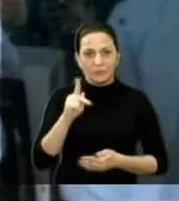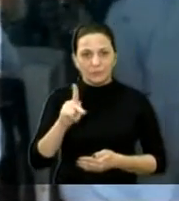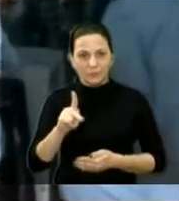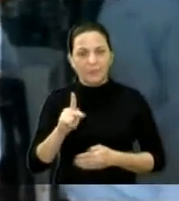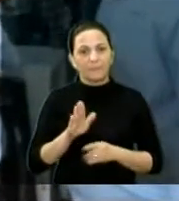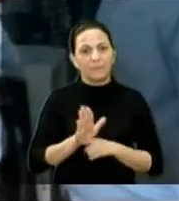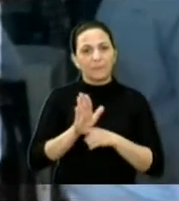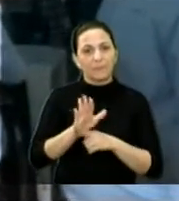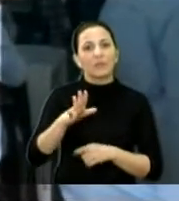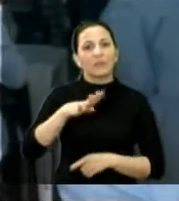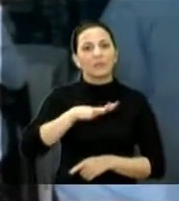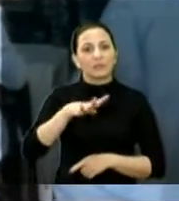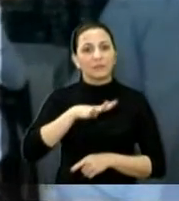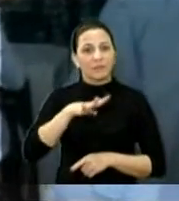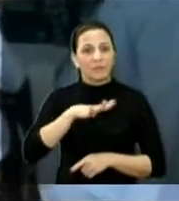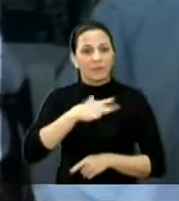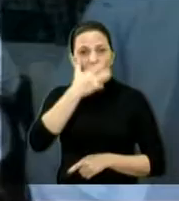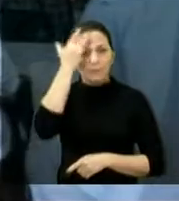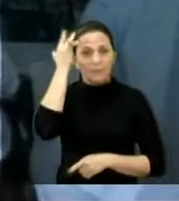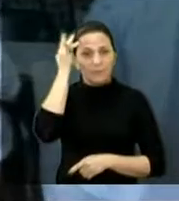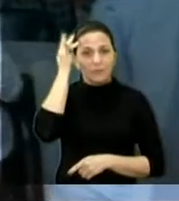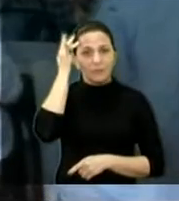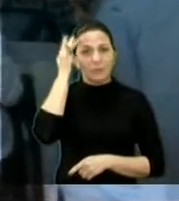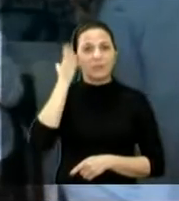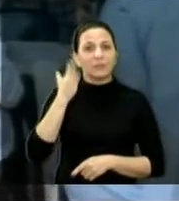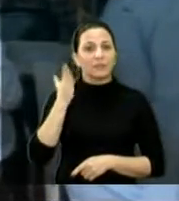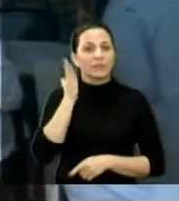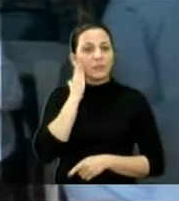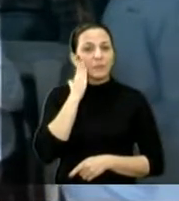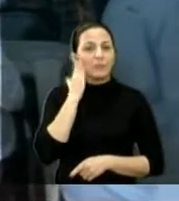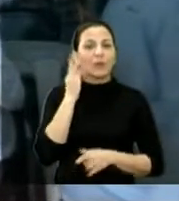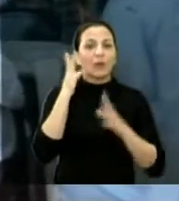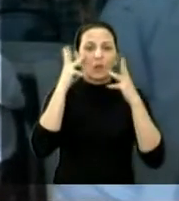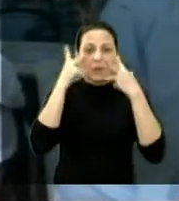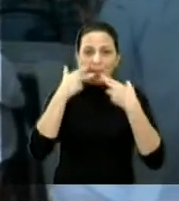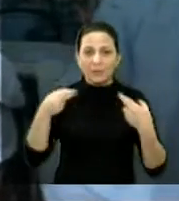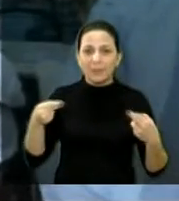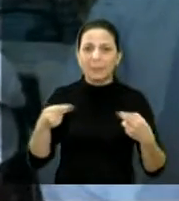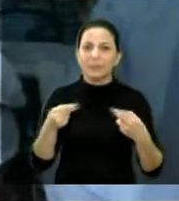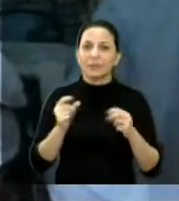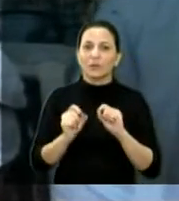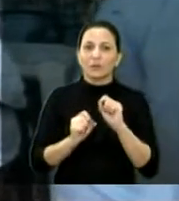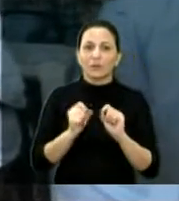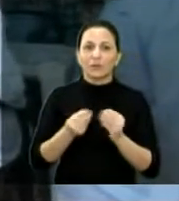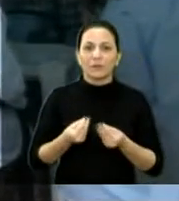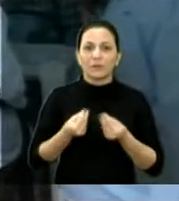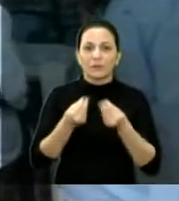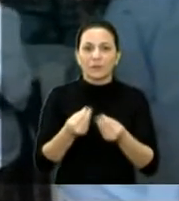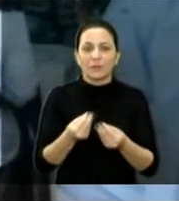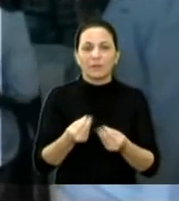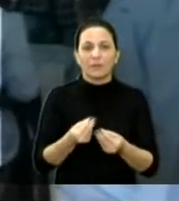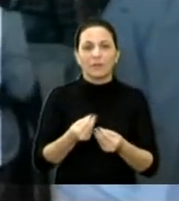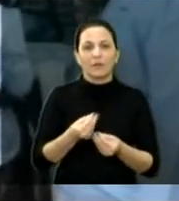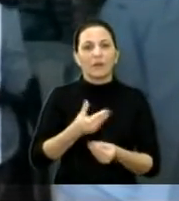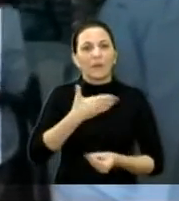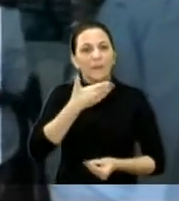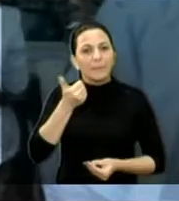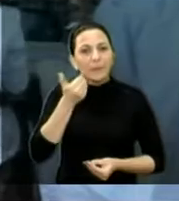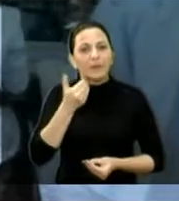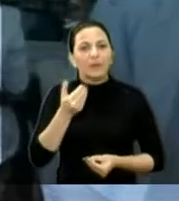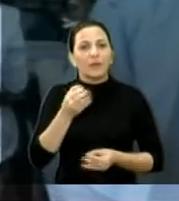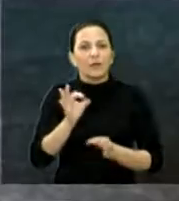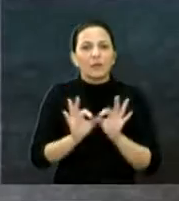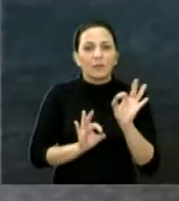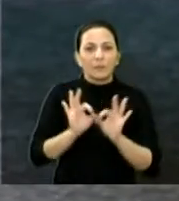a cidade e a que as pessoas comecem a chupar seus animais, pra que elas possam ter mais facilidade. Se esse animal se